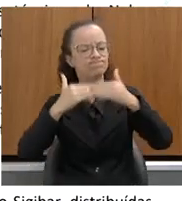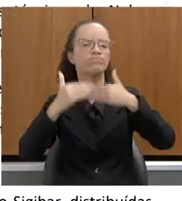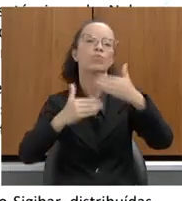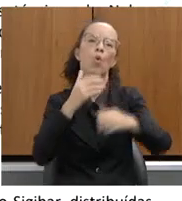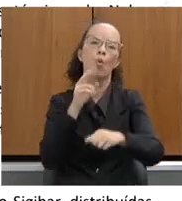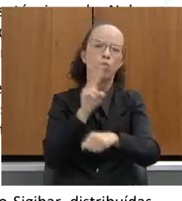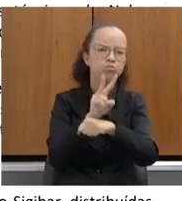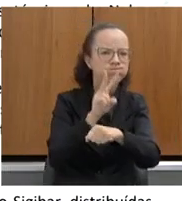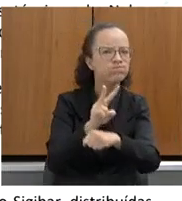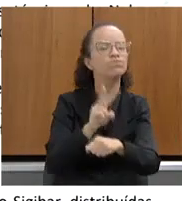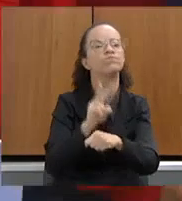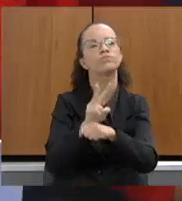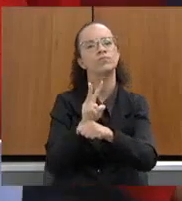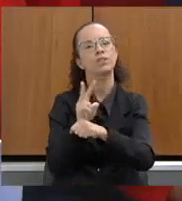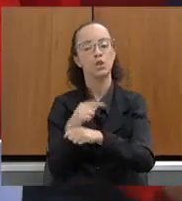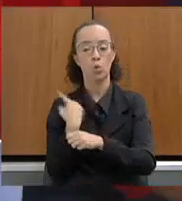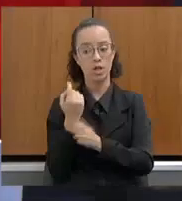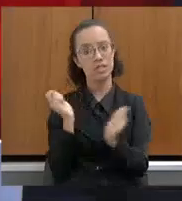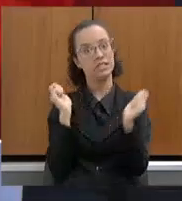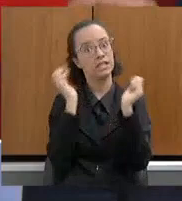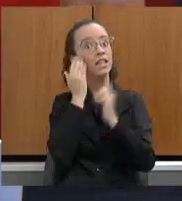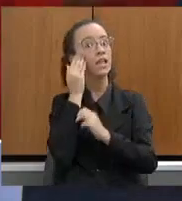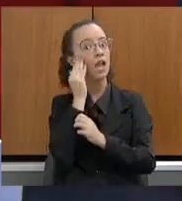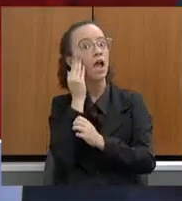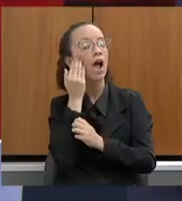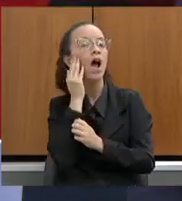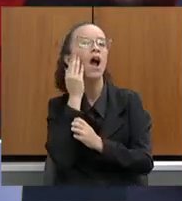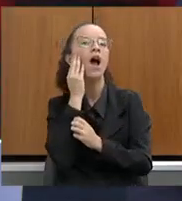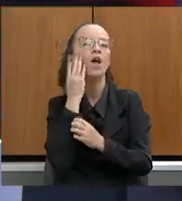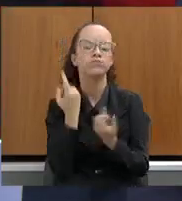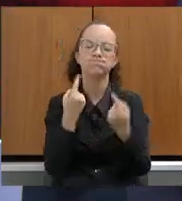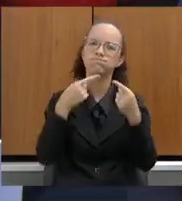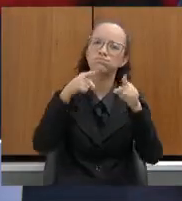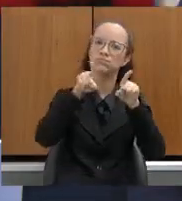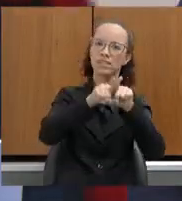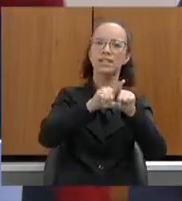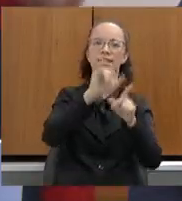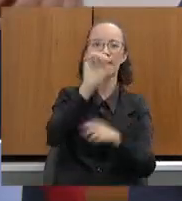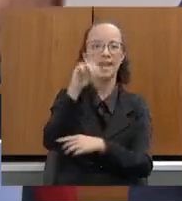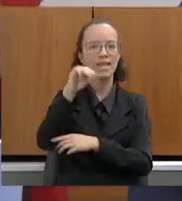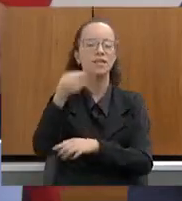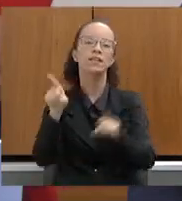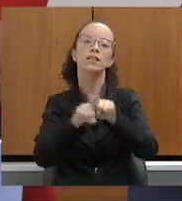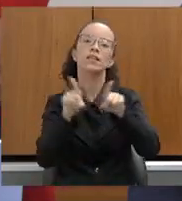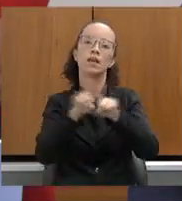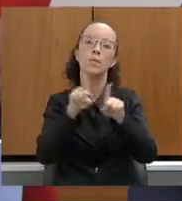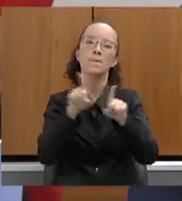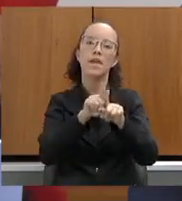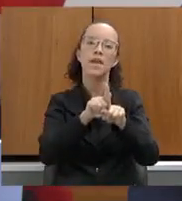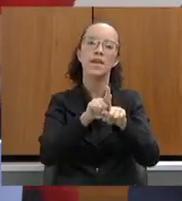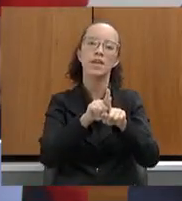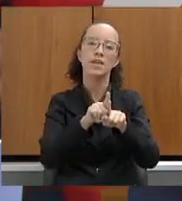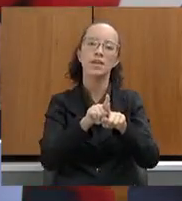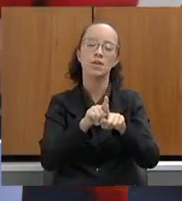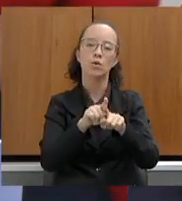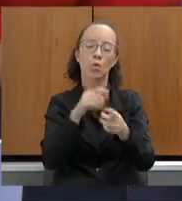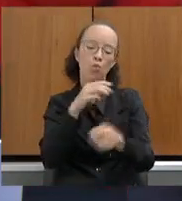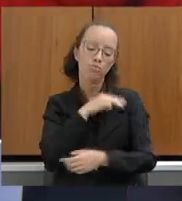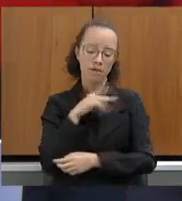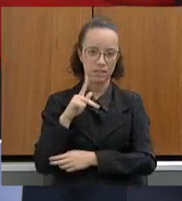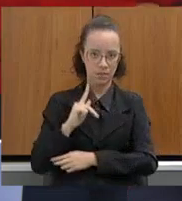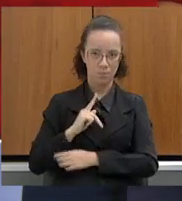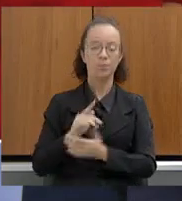entendendo também a competência da ANM e uma parceria muito profícua com o Ministério Público do Estado de Minas Gerais.